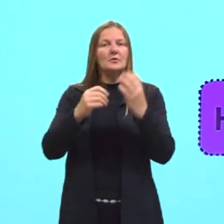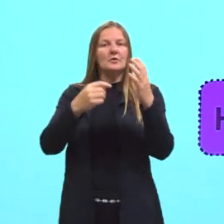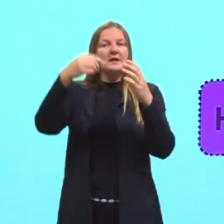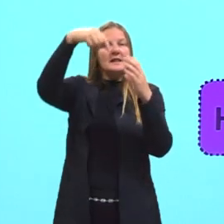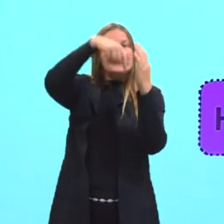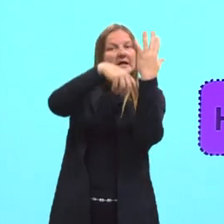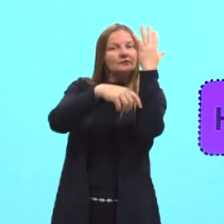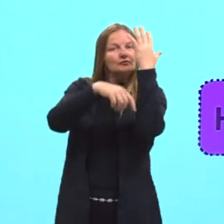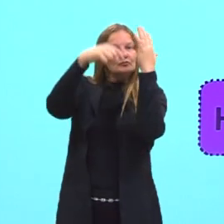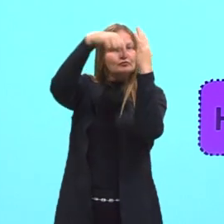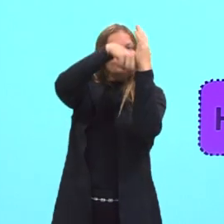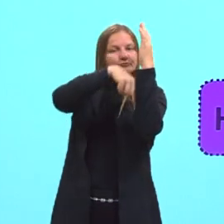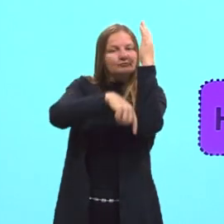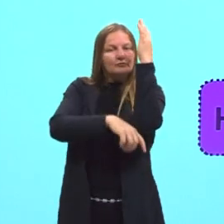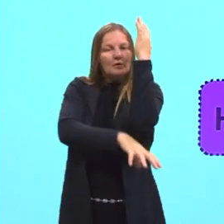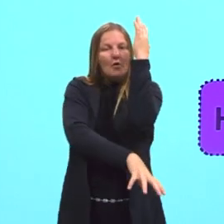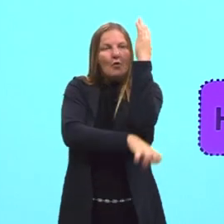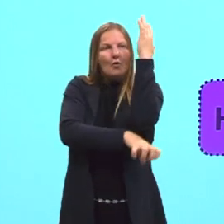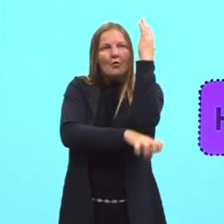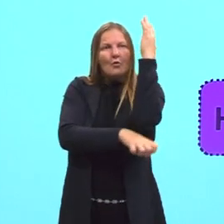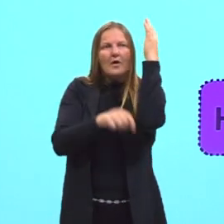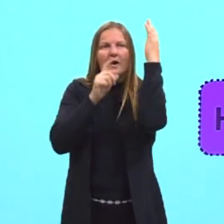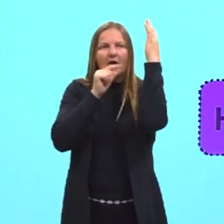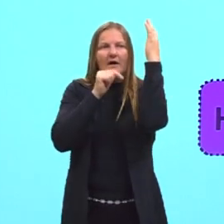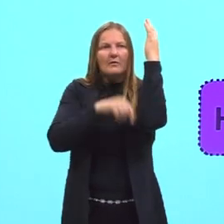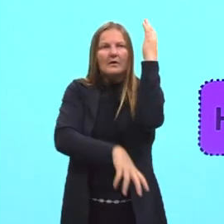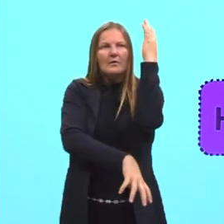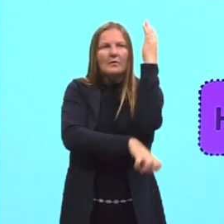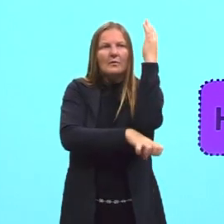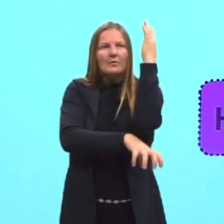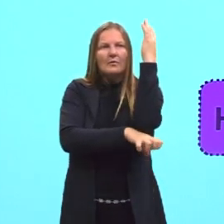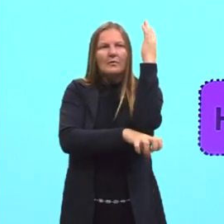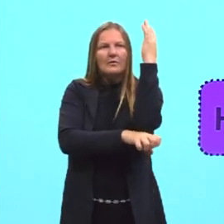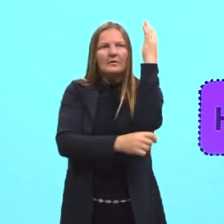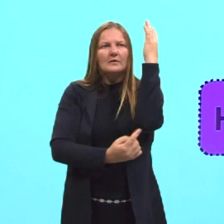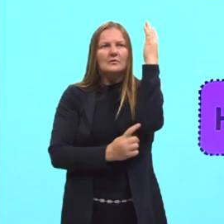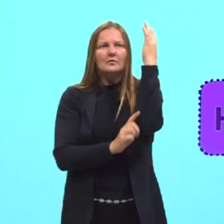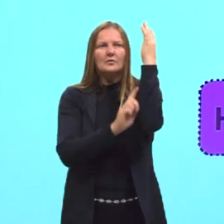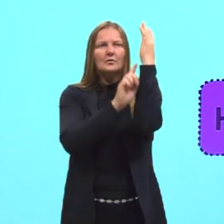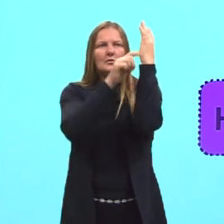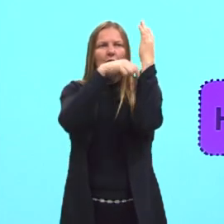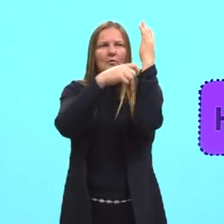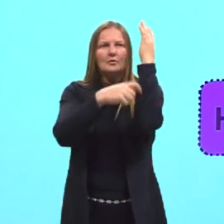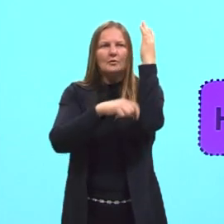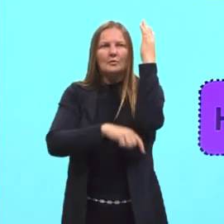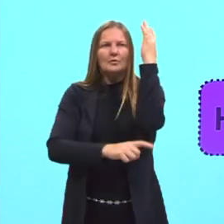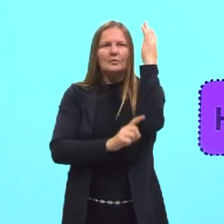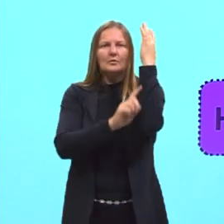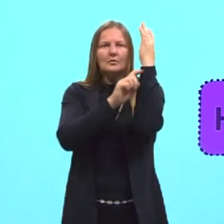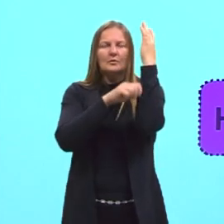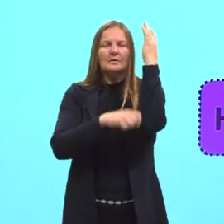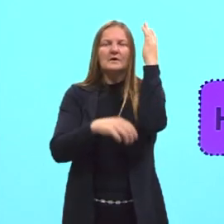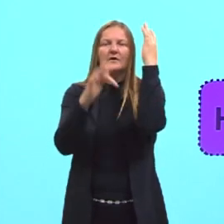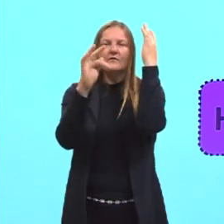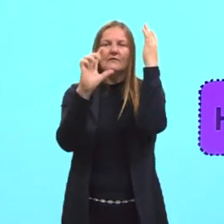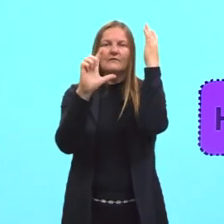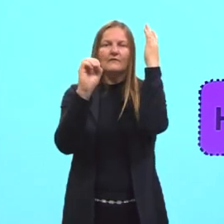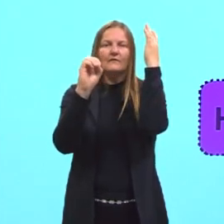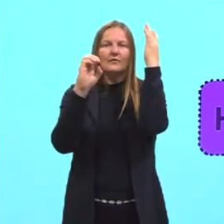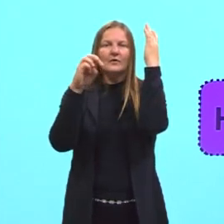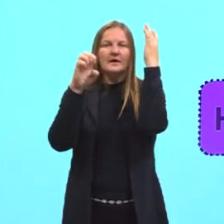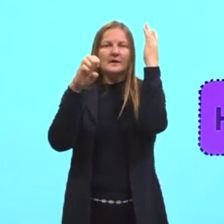que depois vai auxiliar para originar o chilema secundário e o floema secundário.